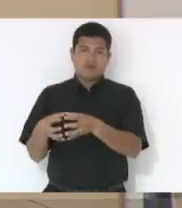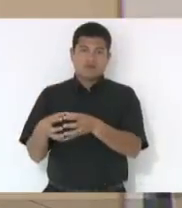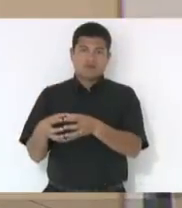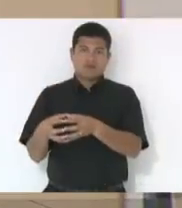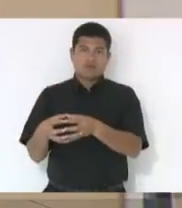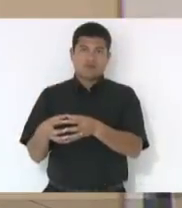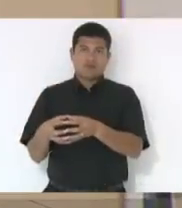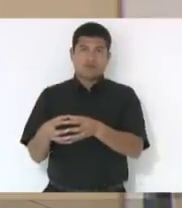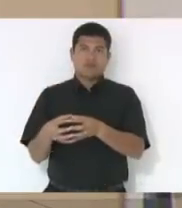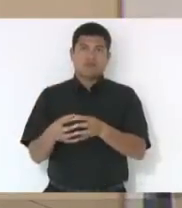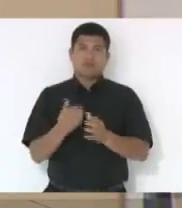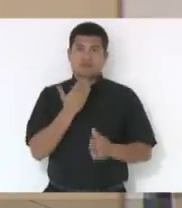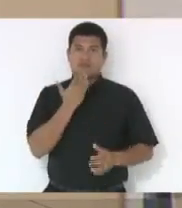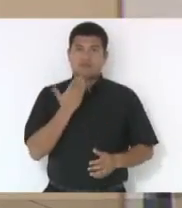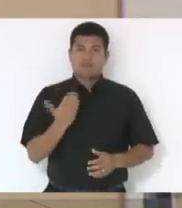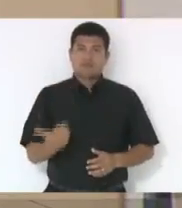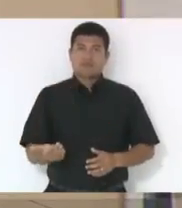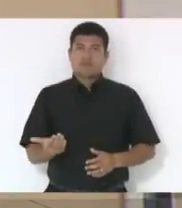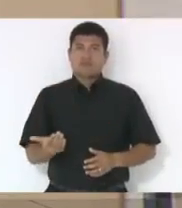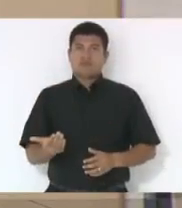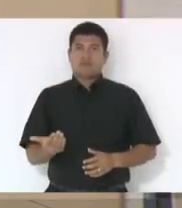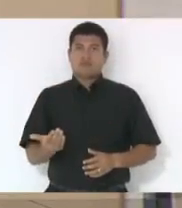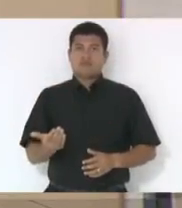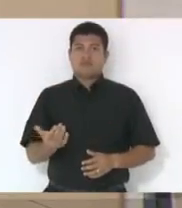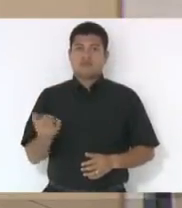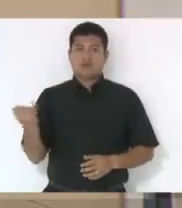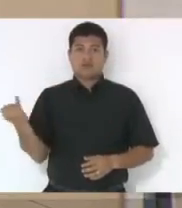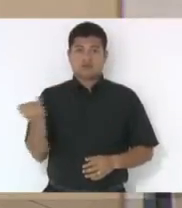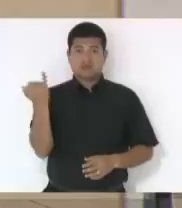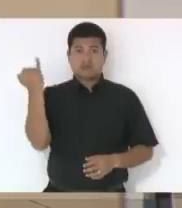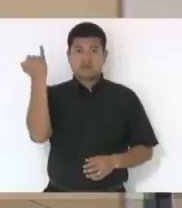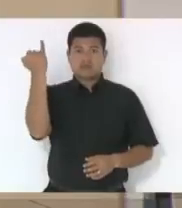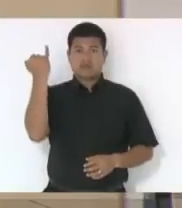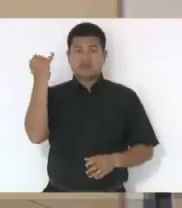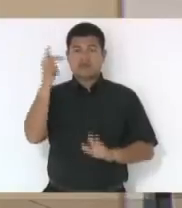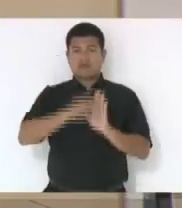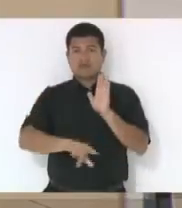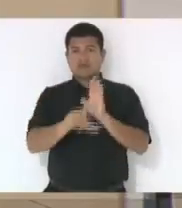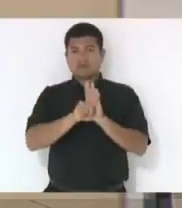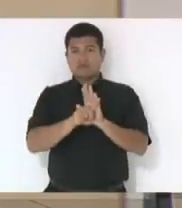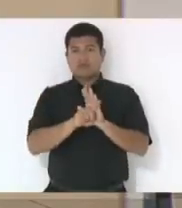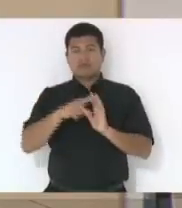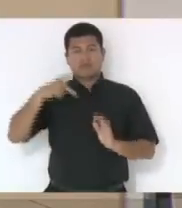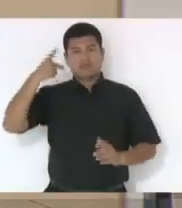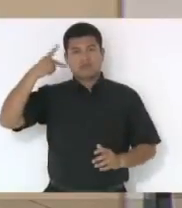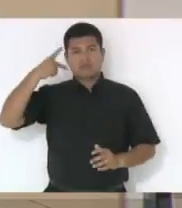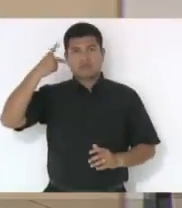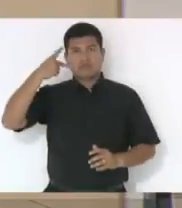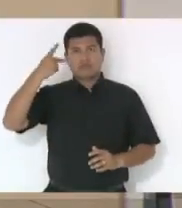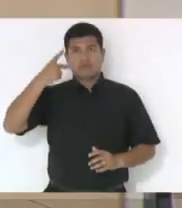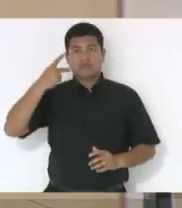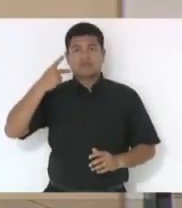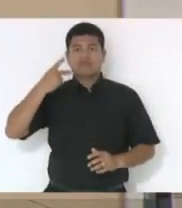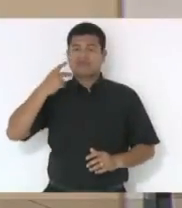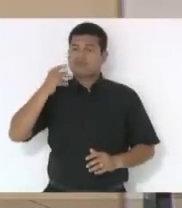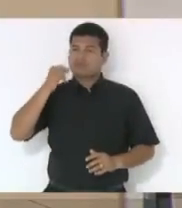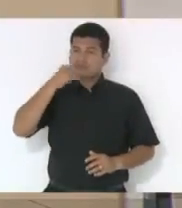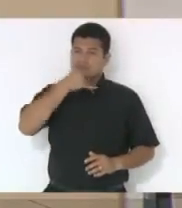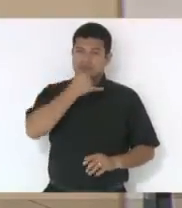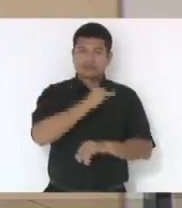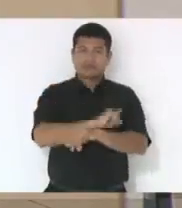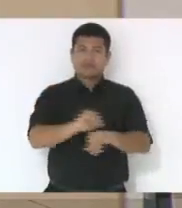do requerimento de prioridade dos projetos de lei e dos parlamentares. lamento informar,